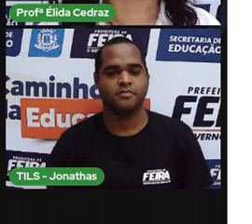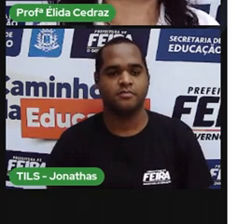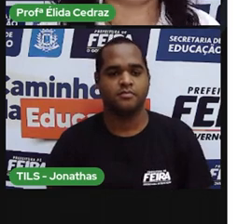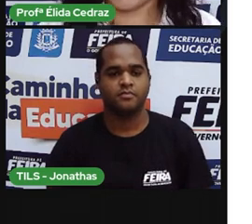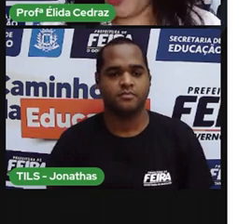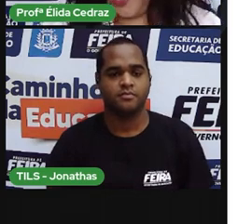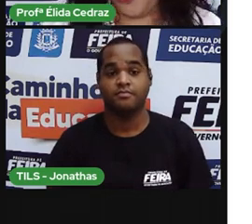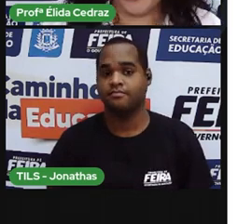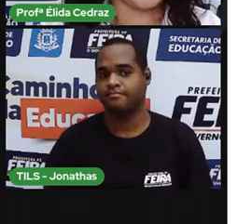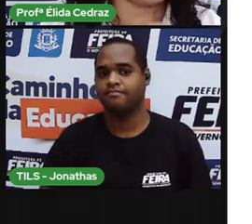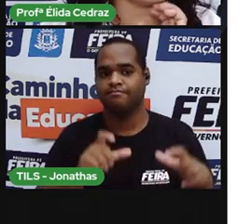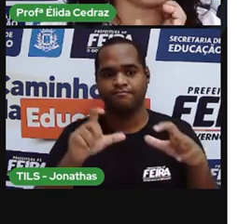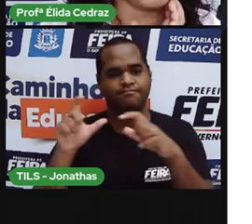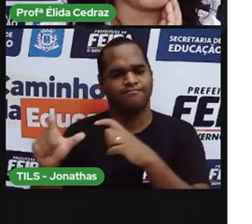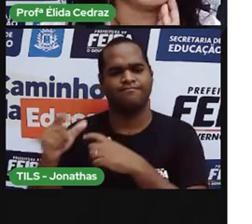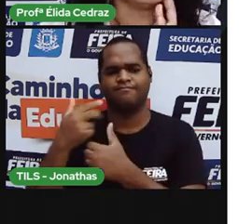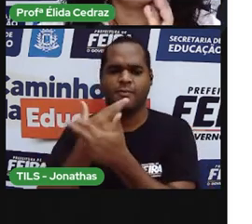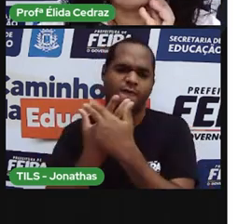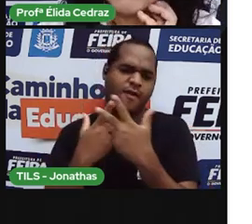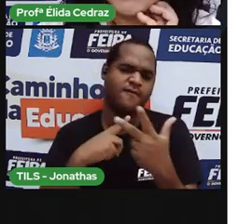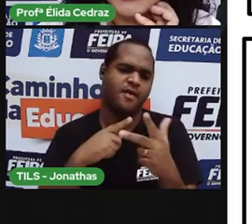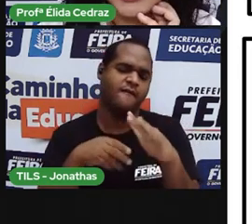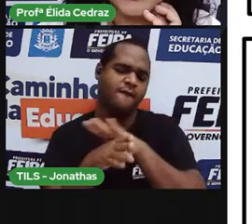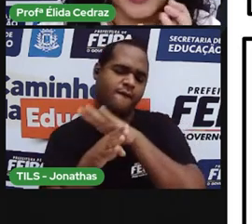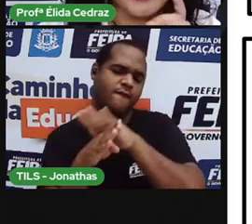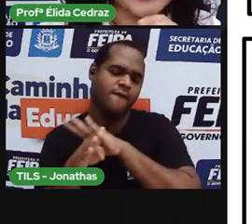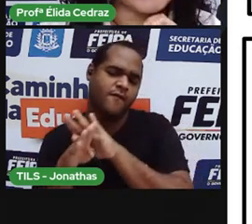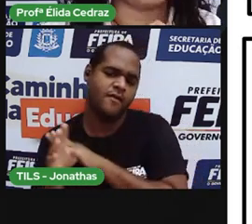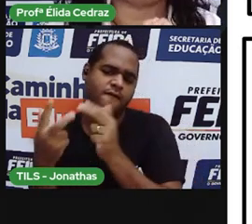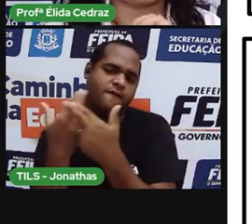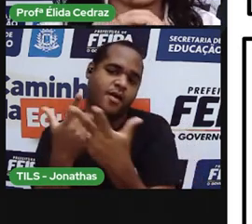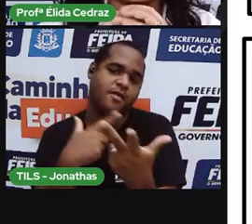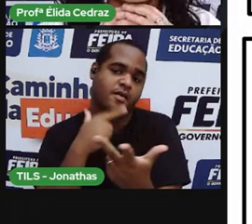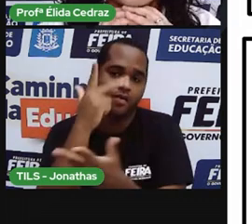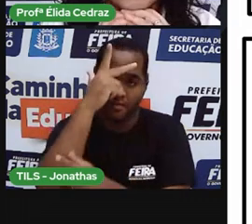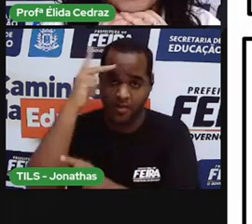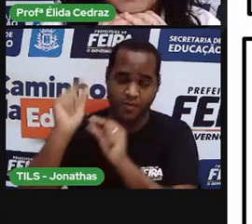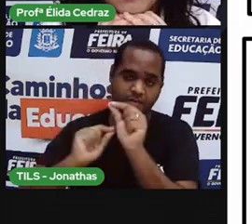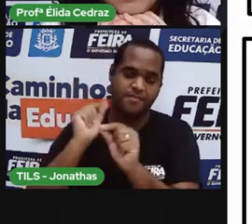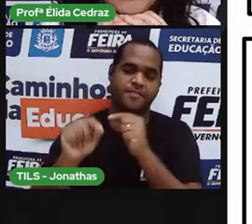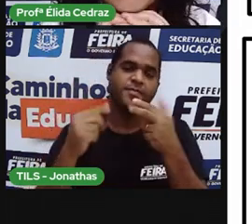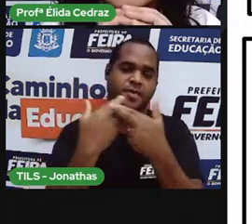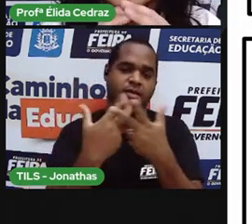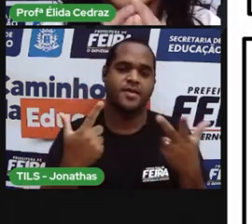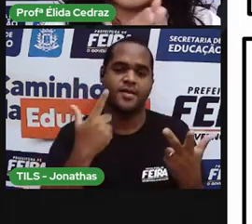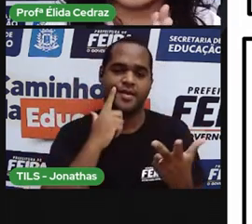vai, está cheio. É isso aí. Vamos continuar aqui? Olha só.